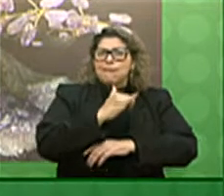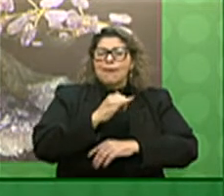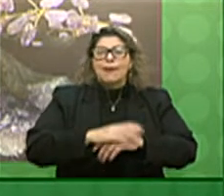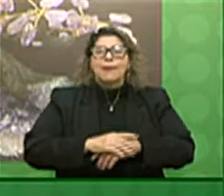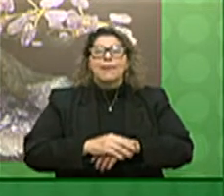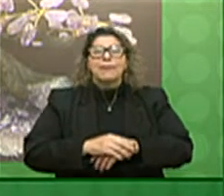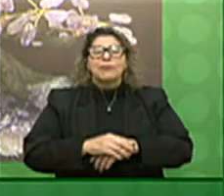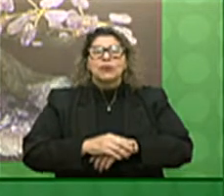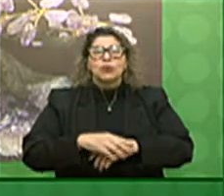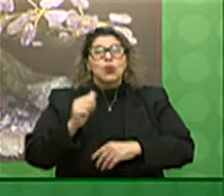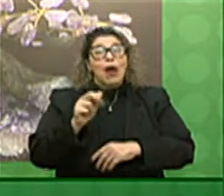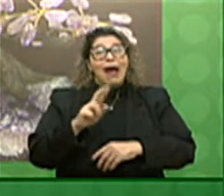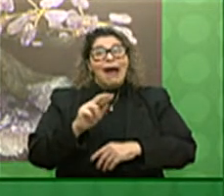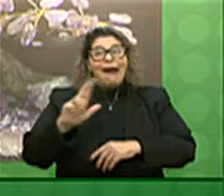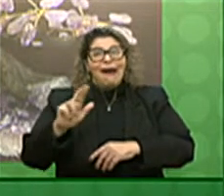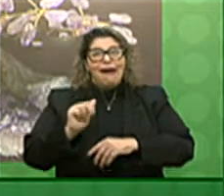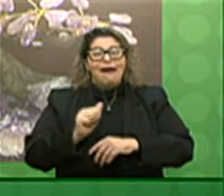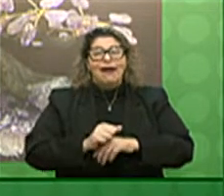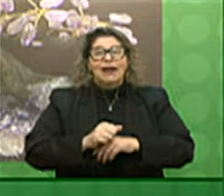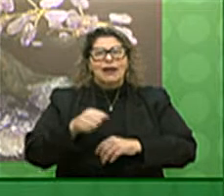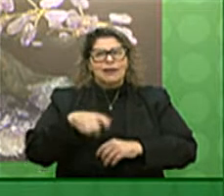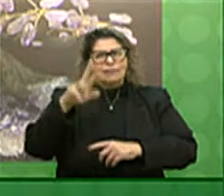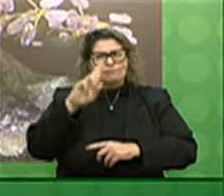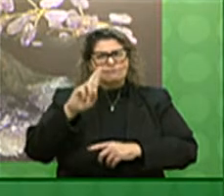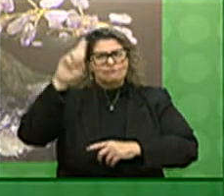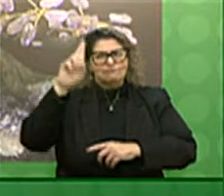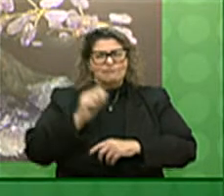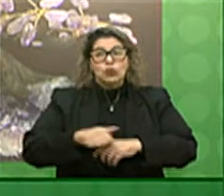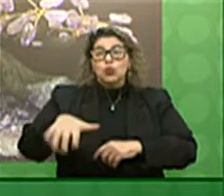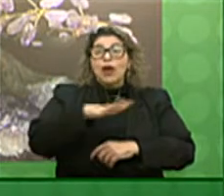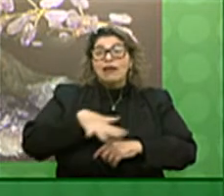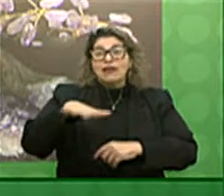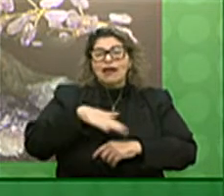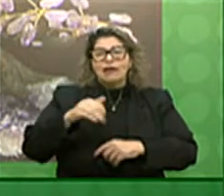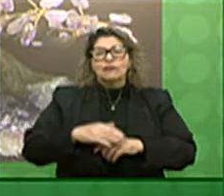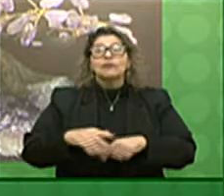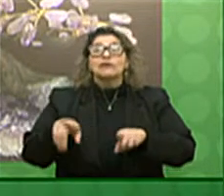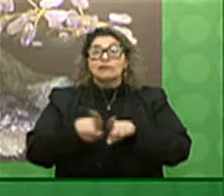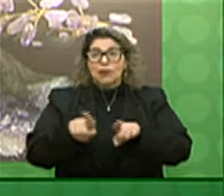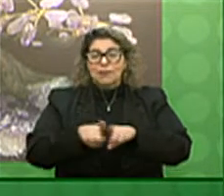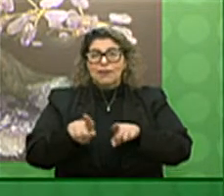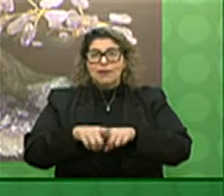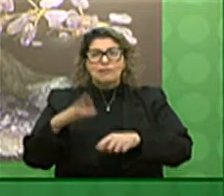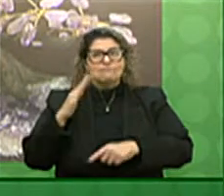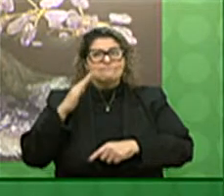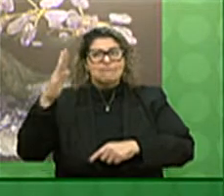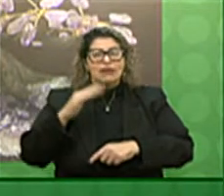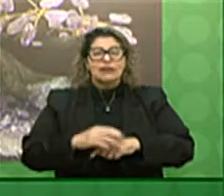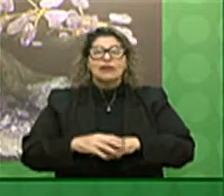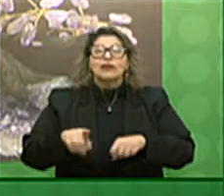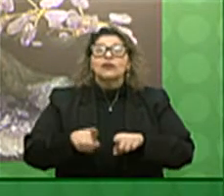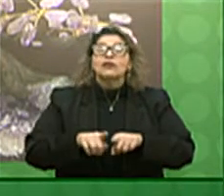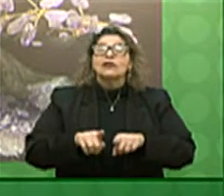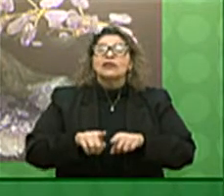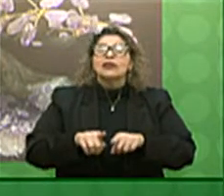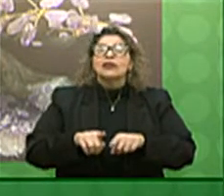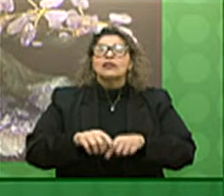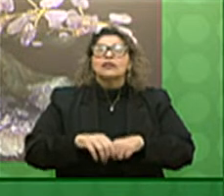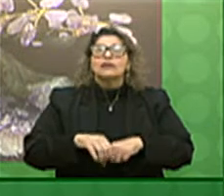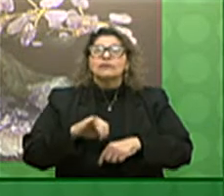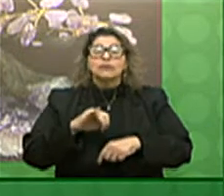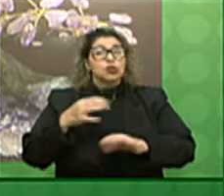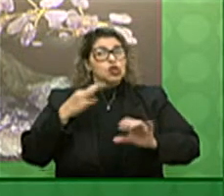é o comandante da ala 3 do Exército Brasileiro, ao colega Juvir Costela, secretário de